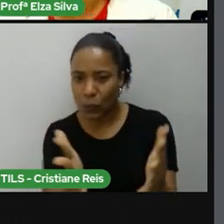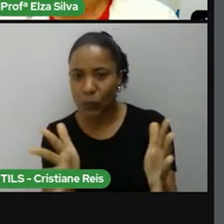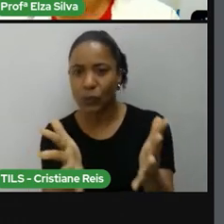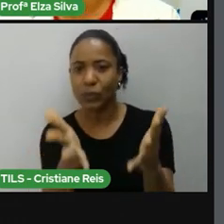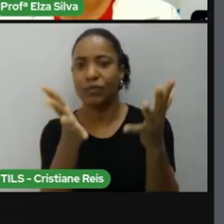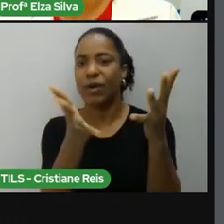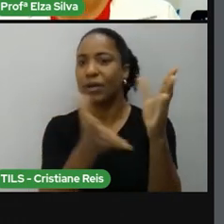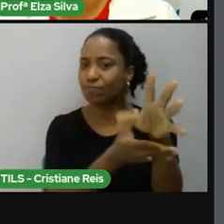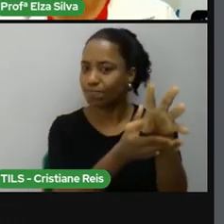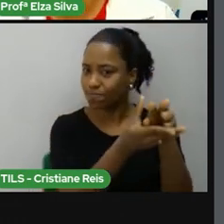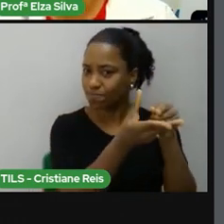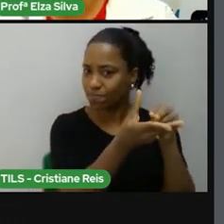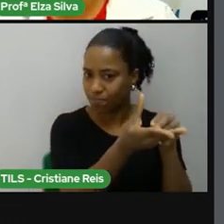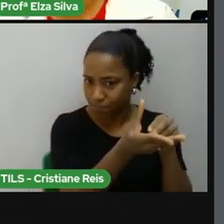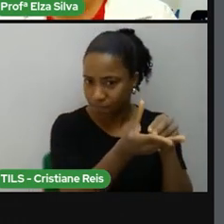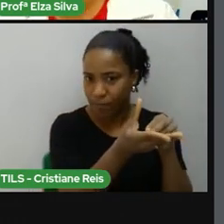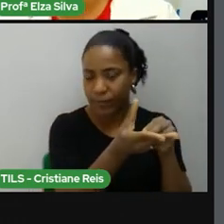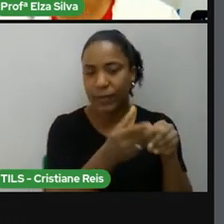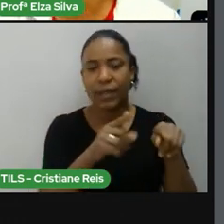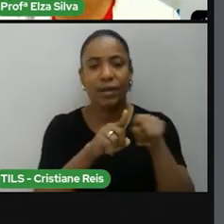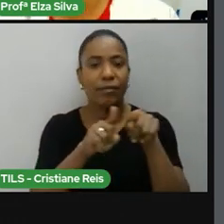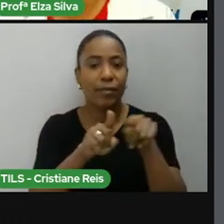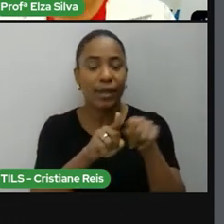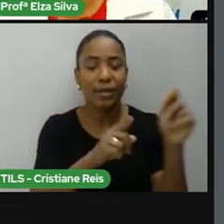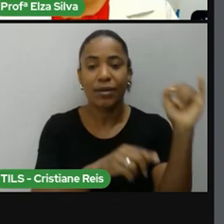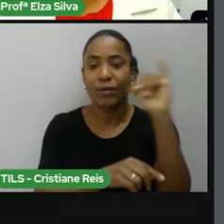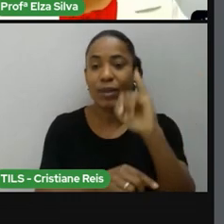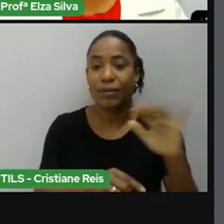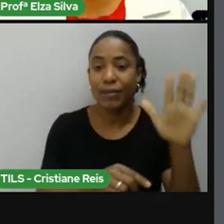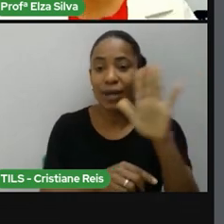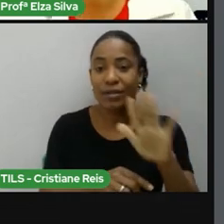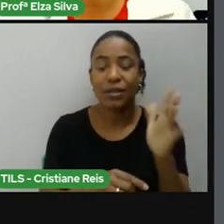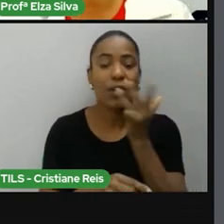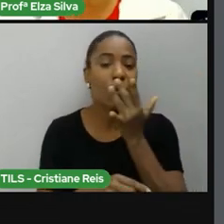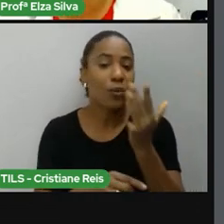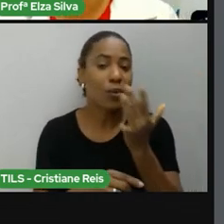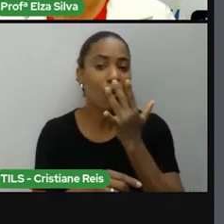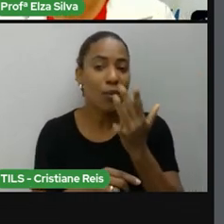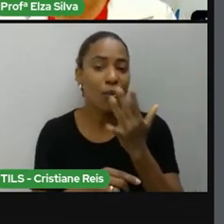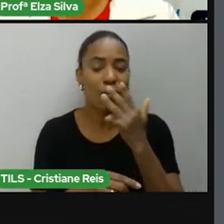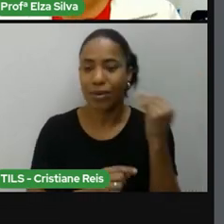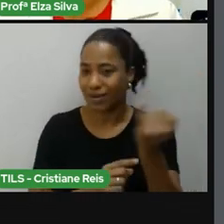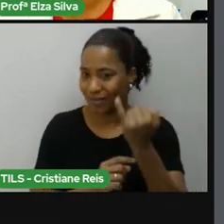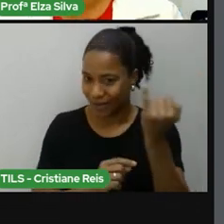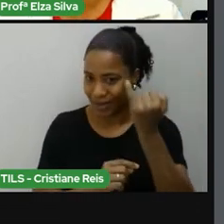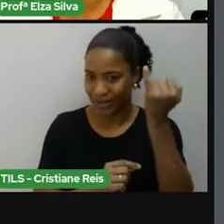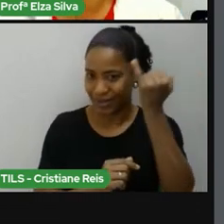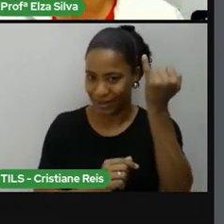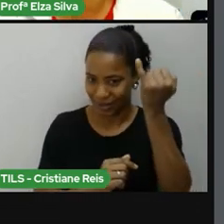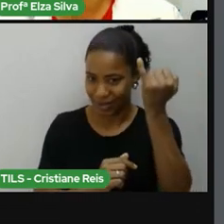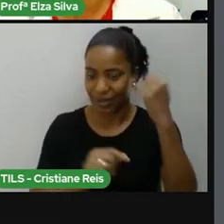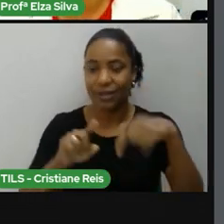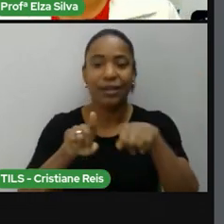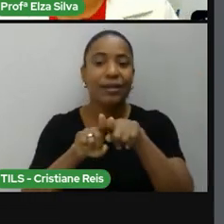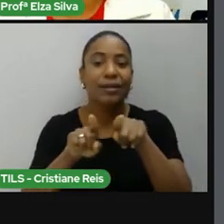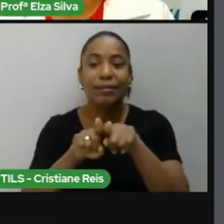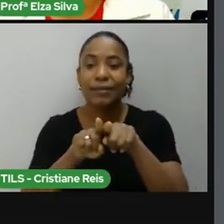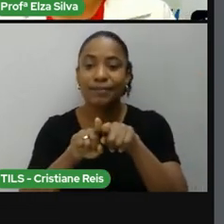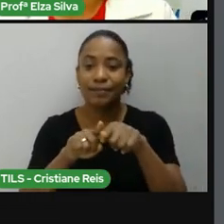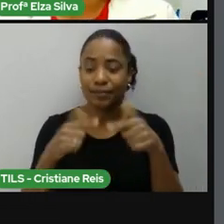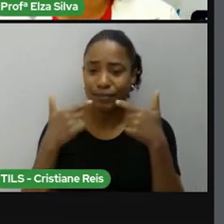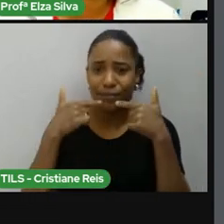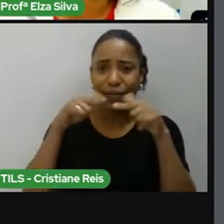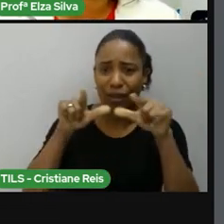Imagens e cores são fundamentais para compor este gênero e a linguagem utilizada deve